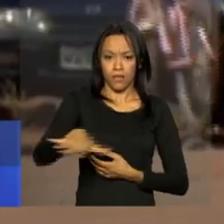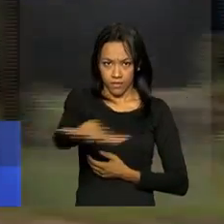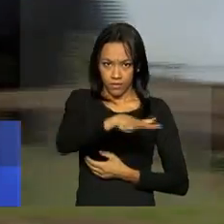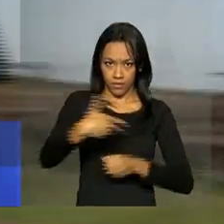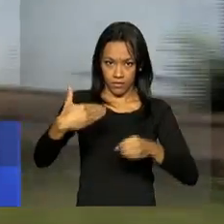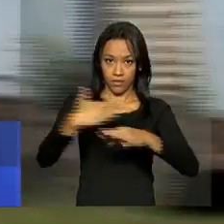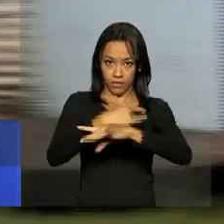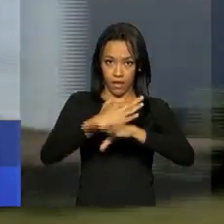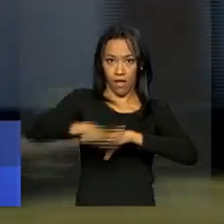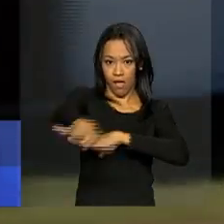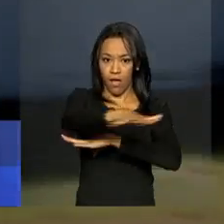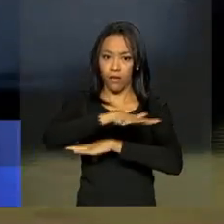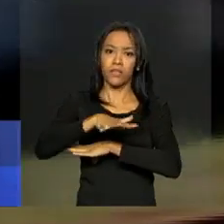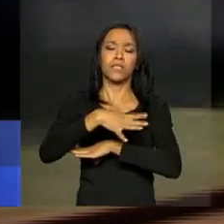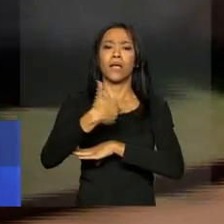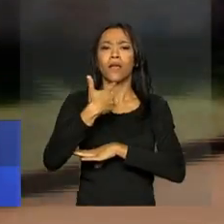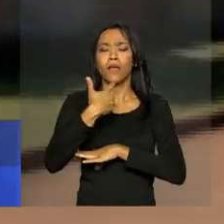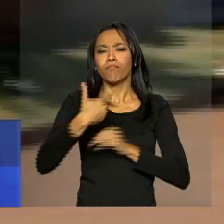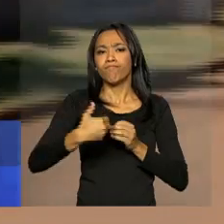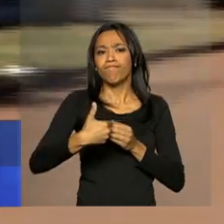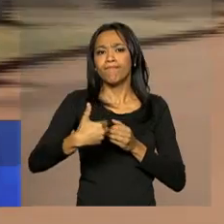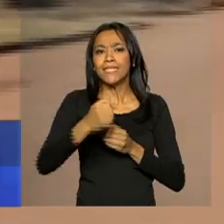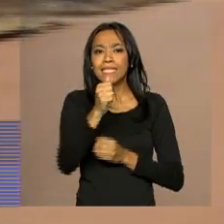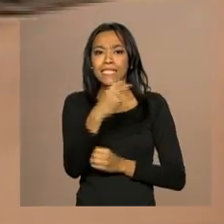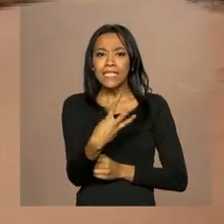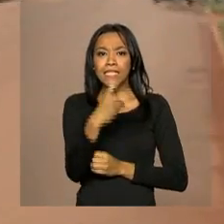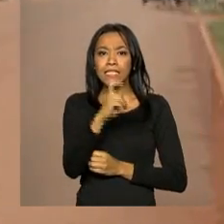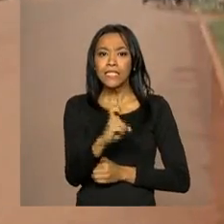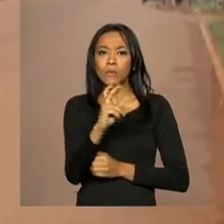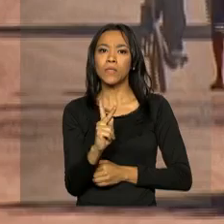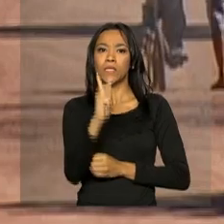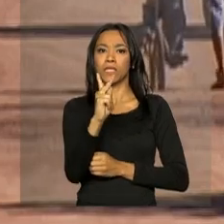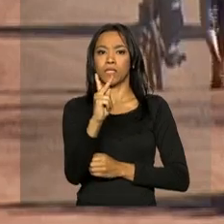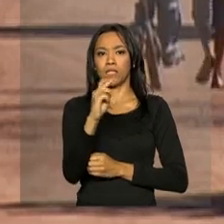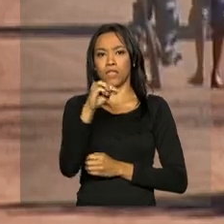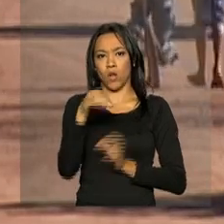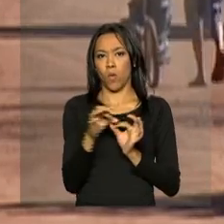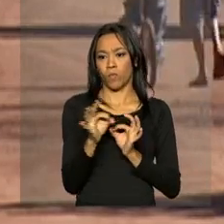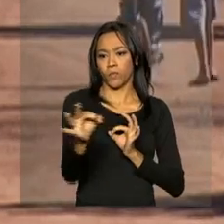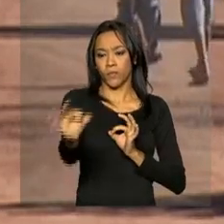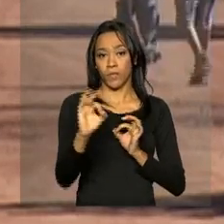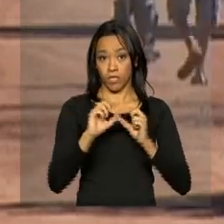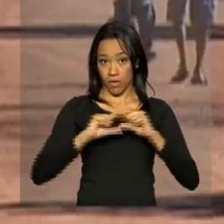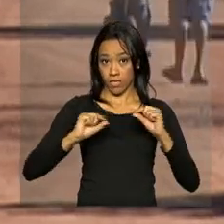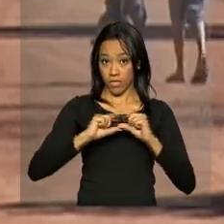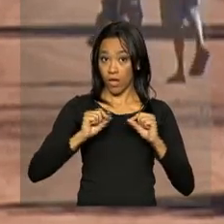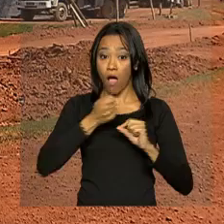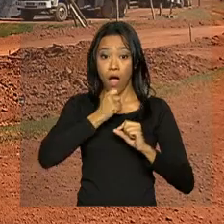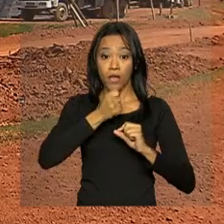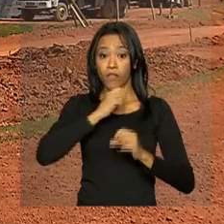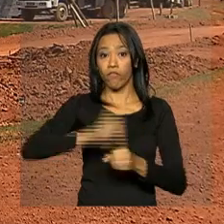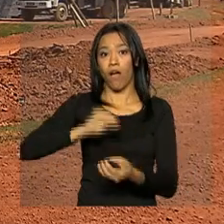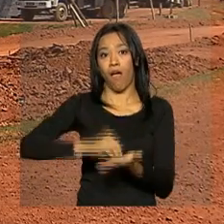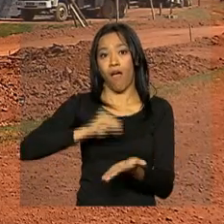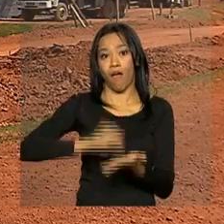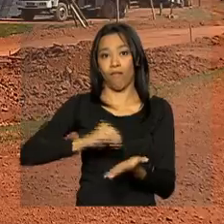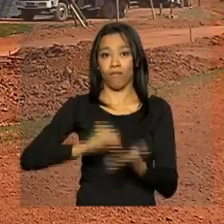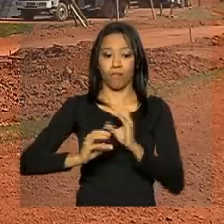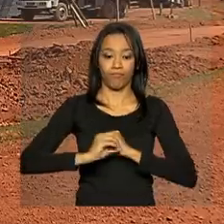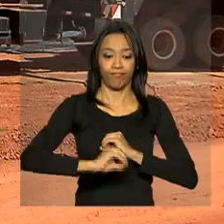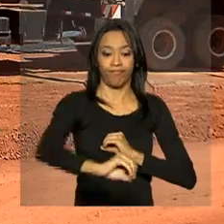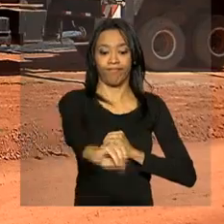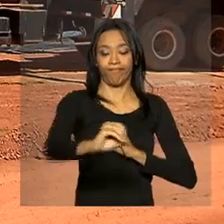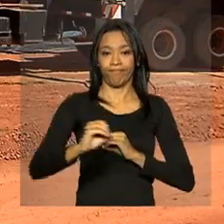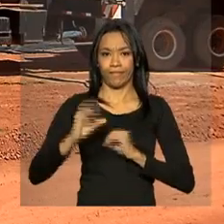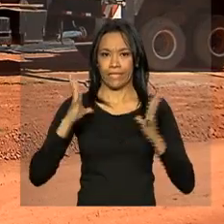Goiás, cidade localizada a apenas 35 quilômetros de Brasília, ainda não conta com esgoto tratado. A situação começa a